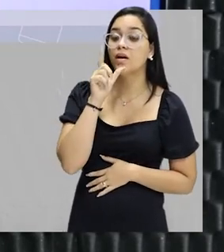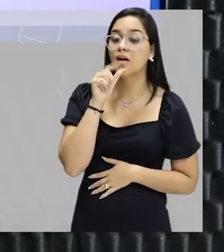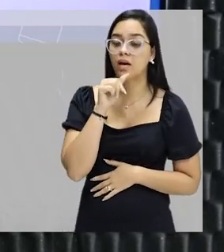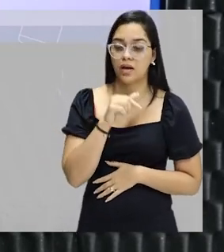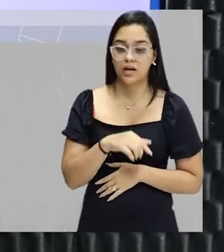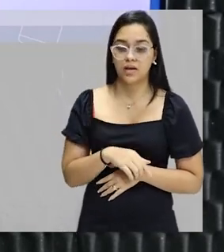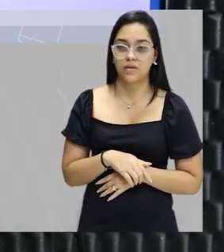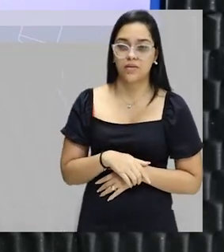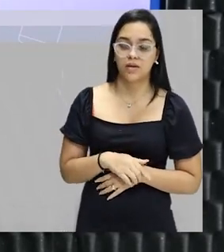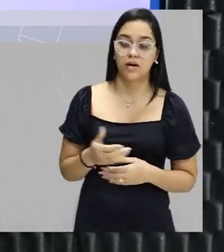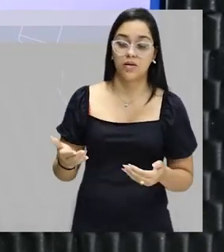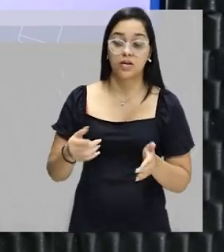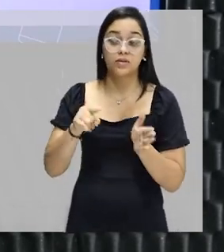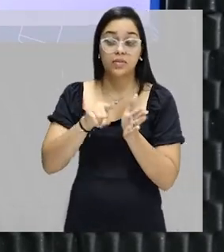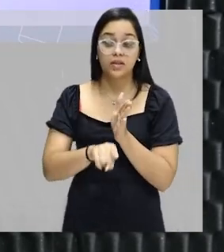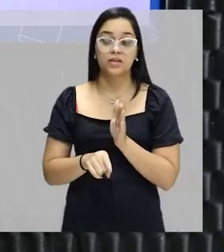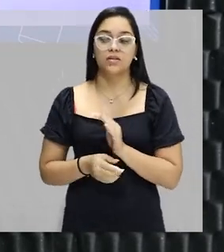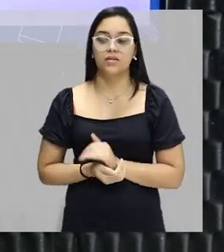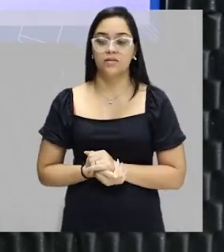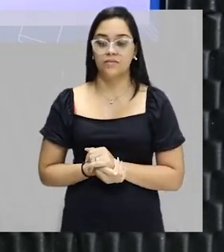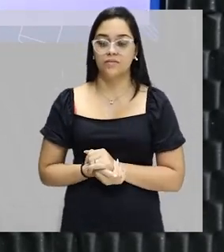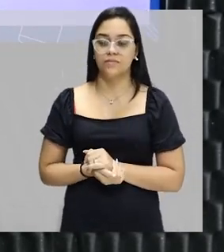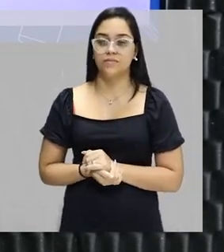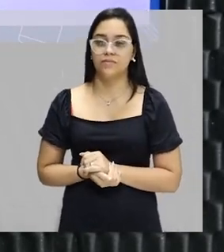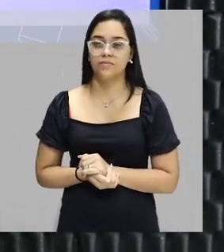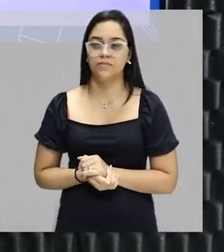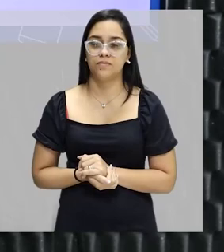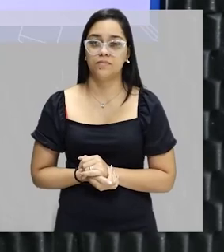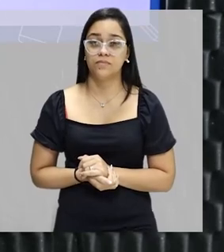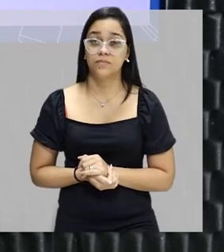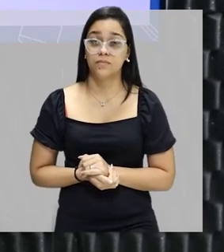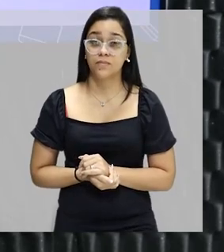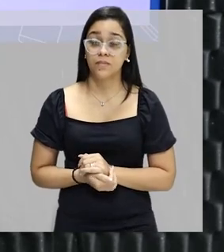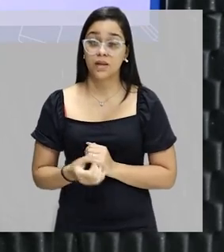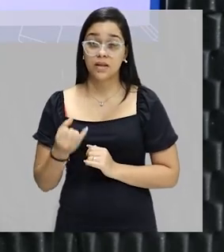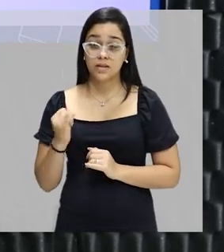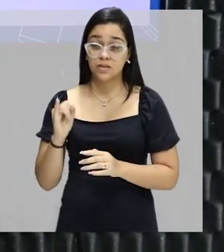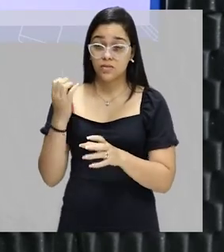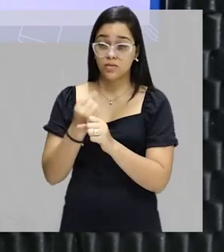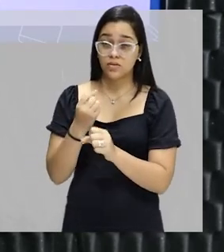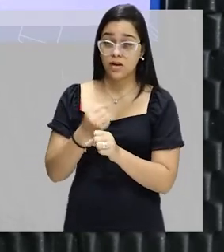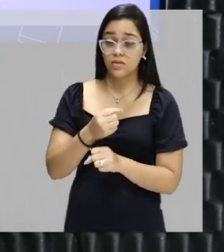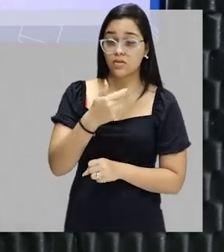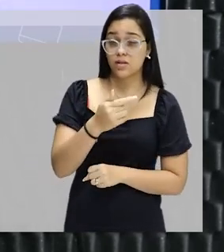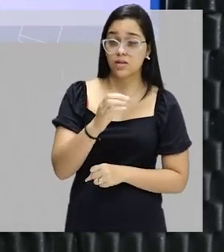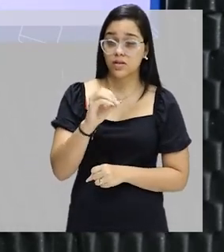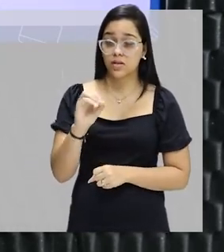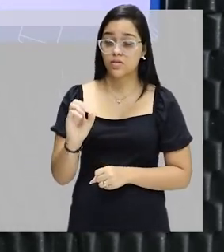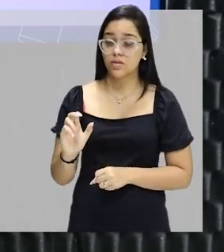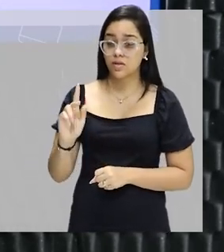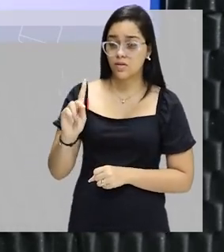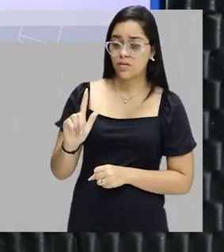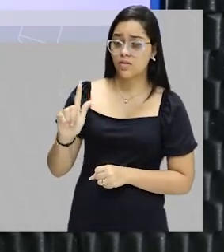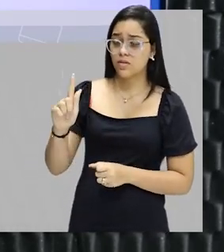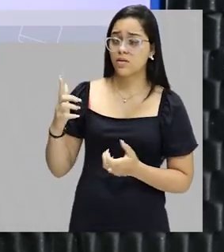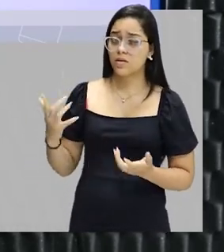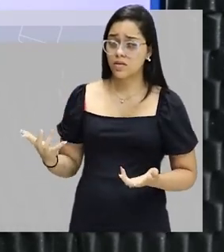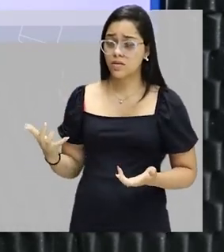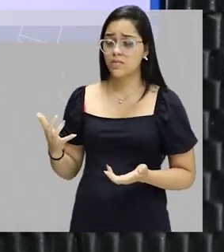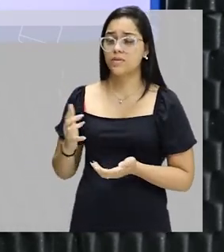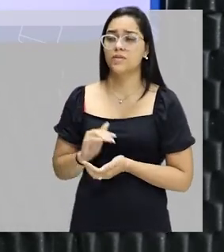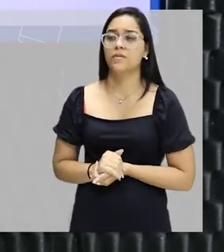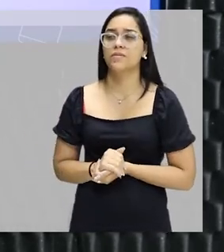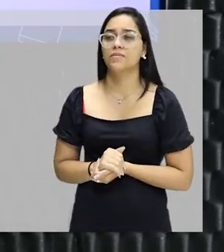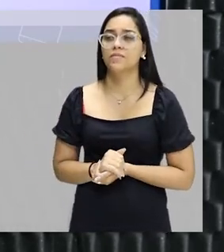Aí, eu vou fazer aqui a subtração, turminha. Se o total são 700 quilogramas, certo? 700